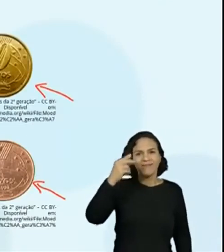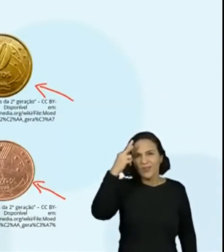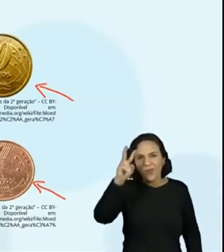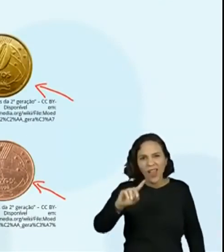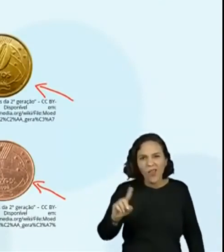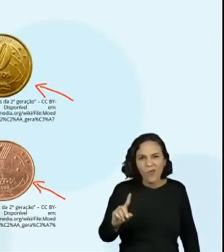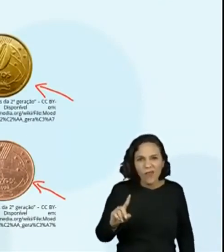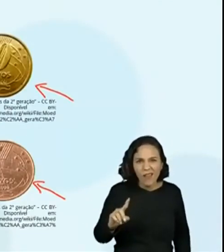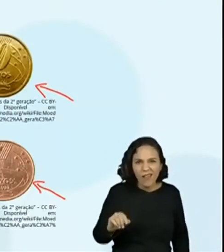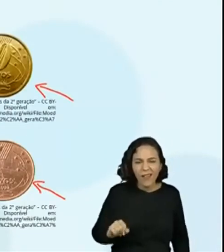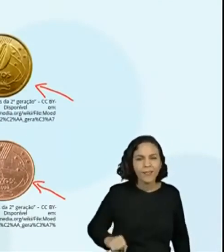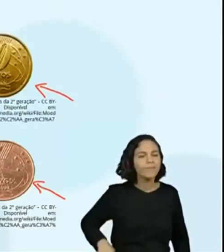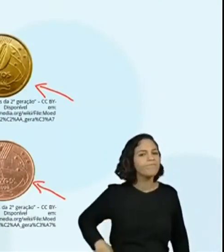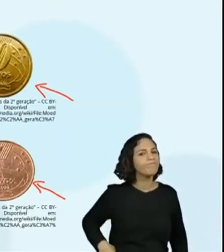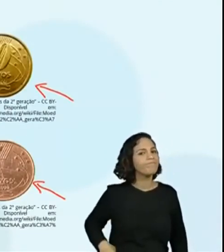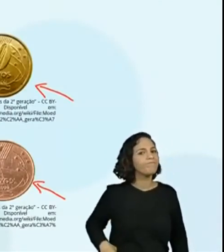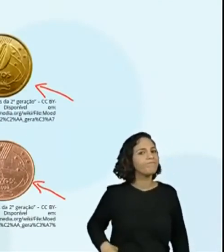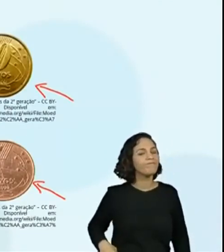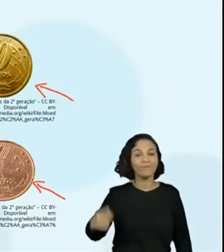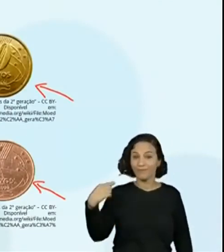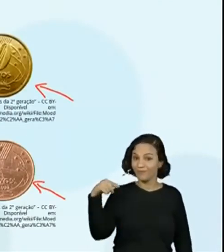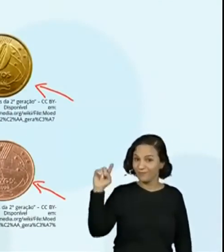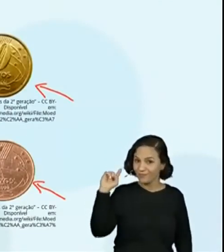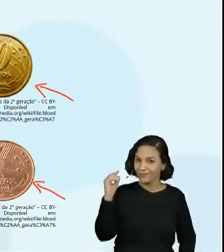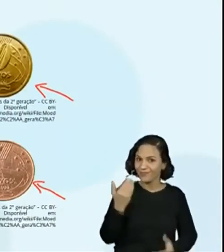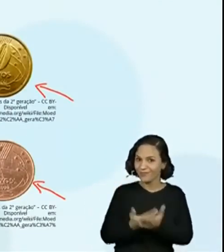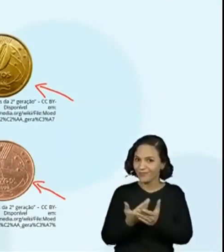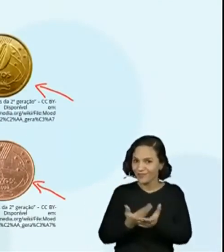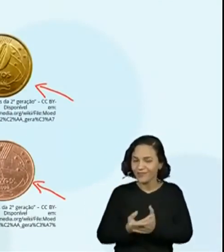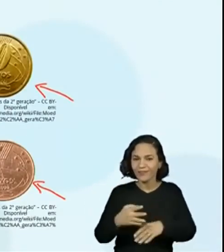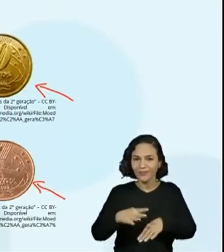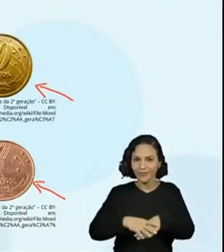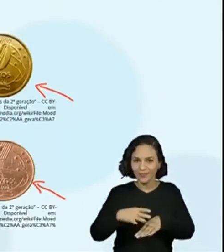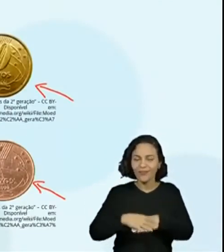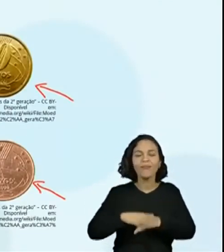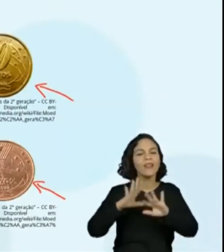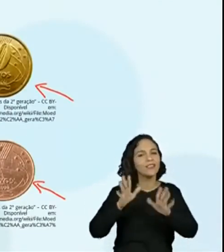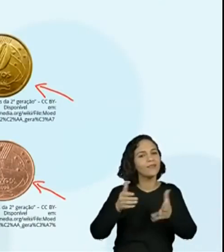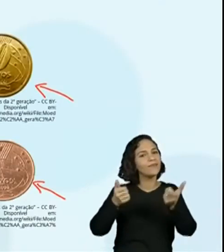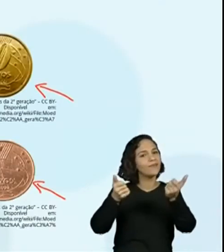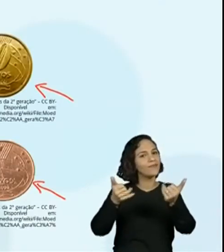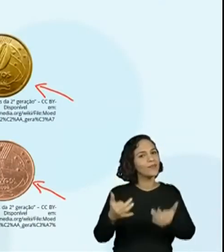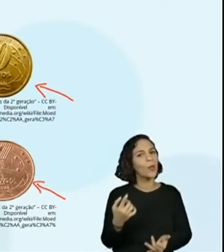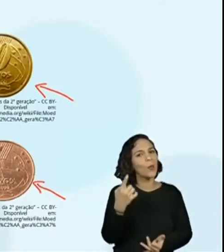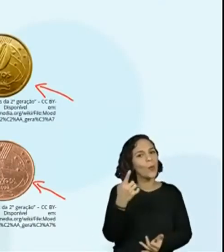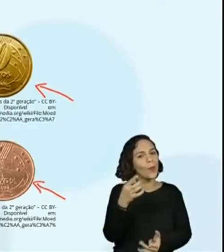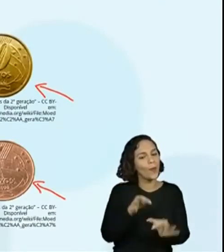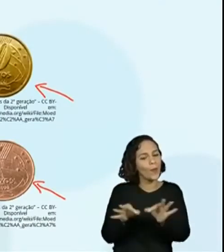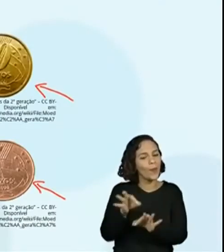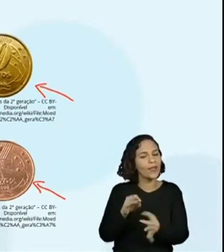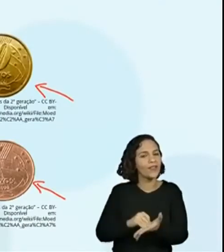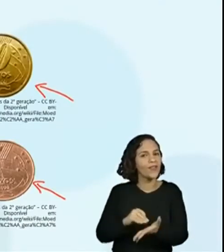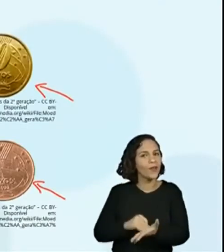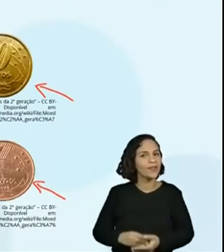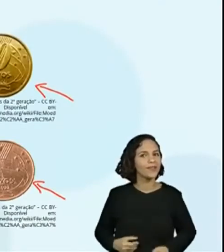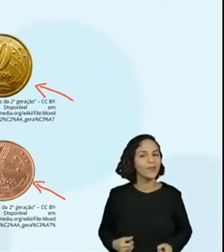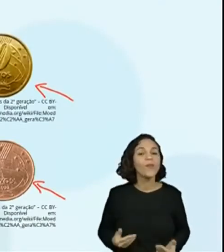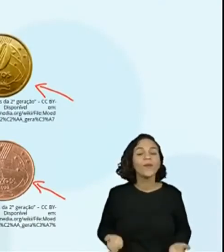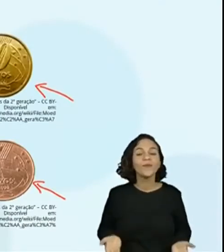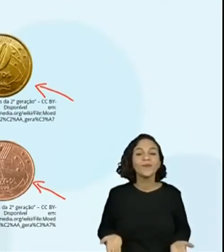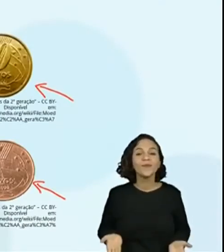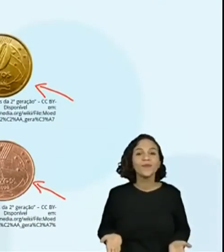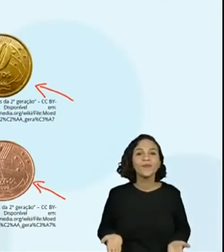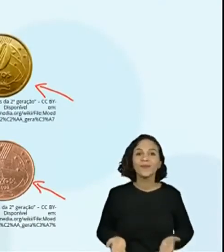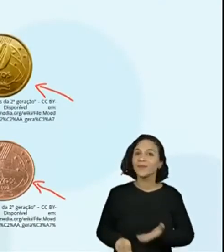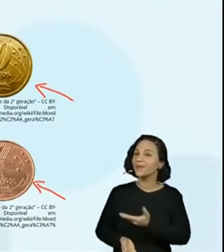não lembrarem, Ju, porque no último momento que a gente esteve junto, estudando matemática, a gente conversou sobre essa moeda. Isso aí. E aí, turminha? Qual